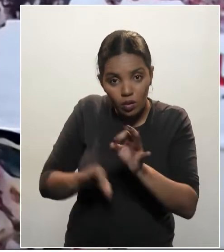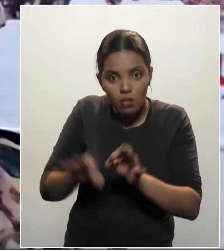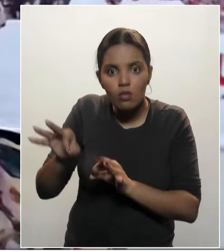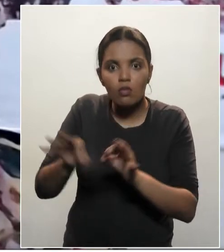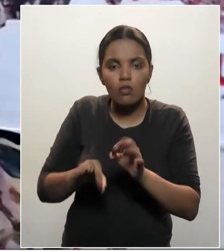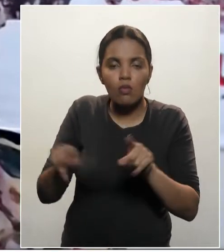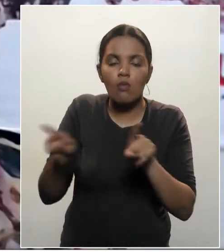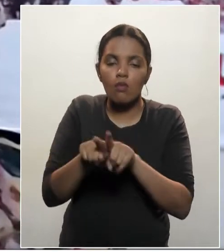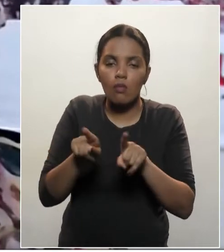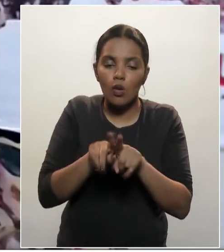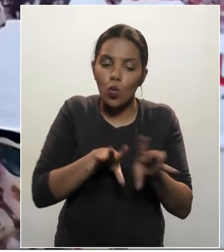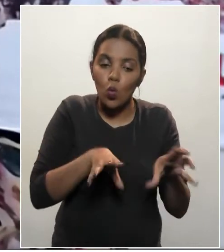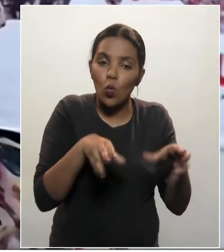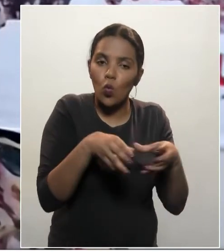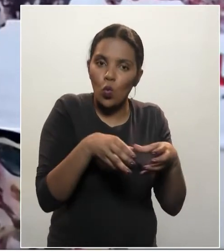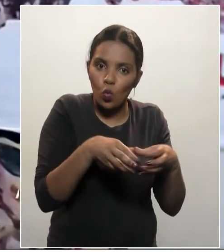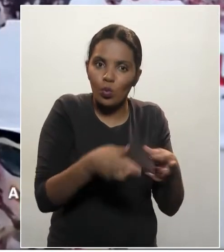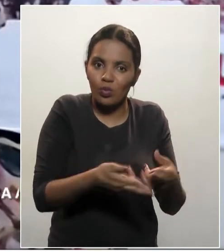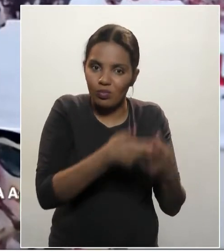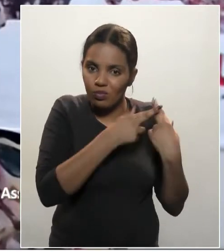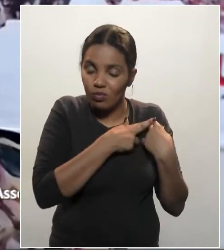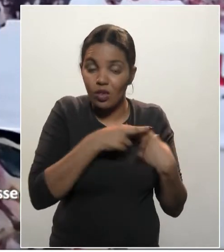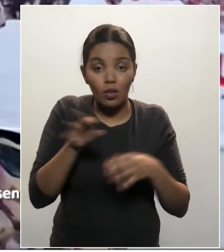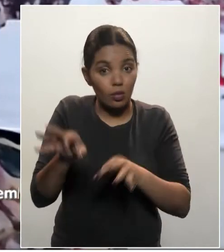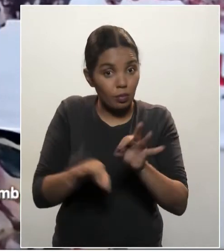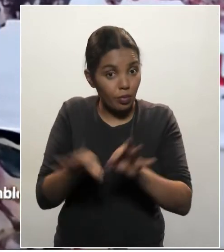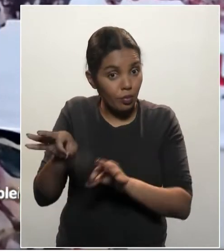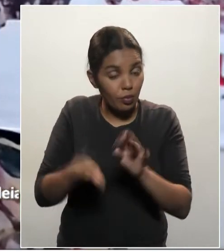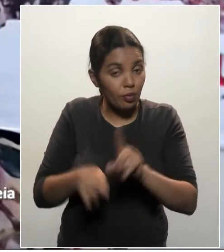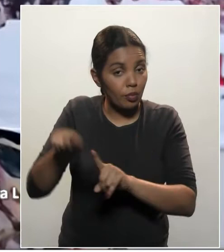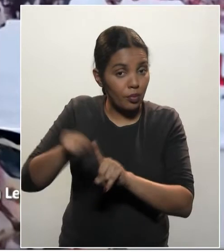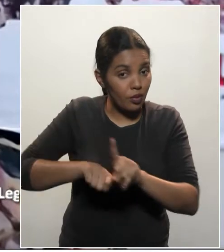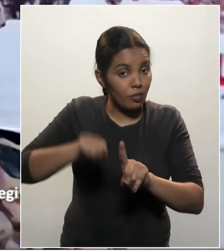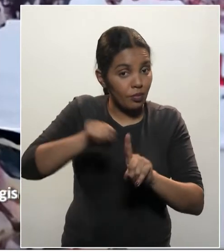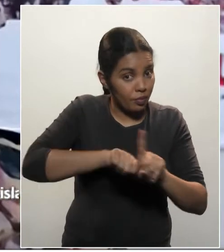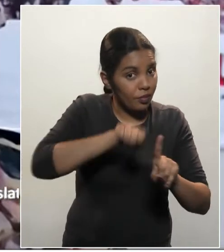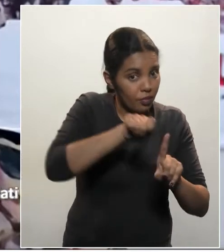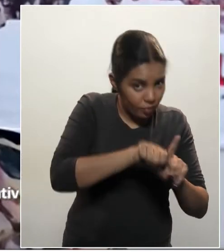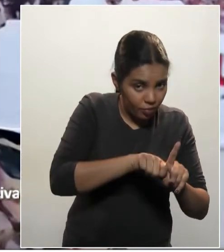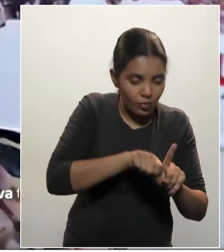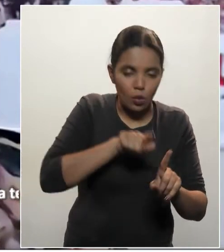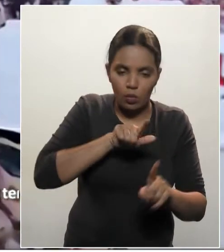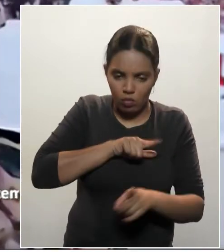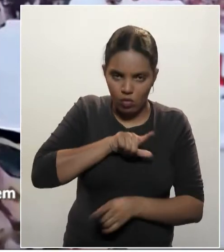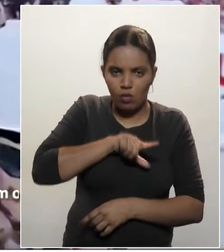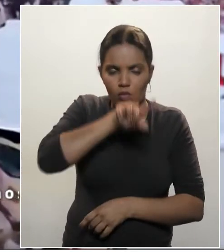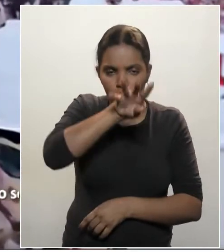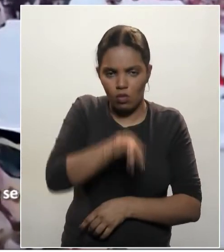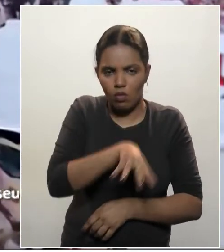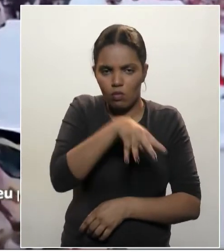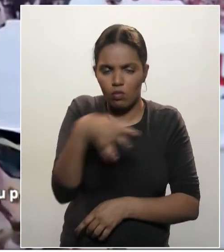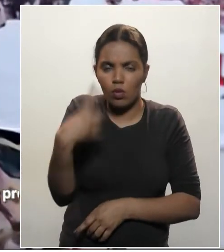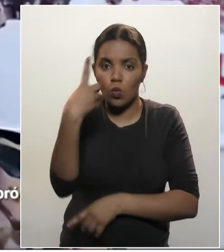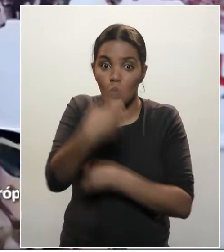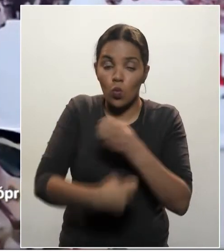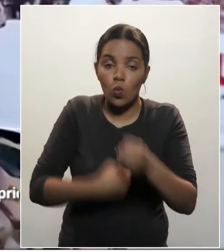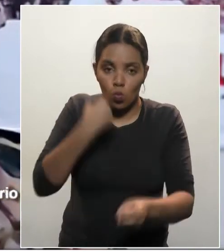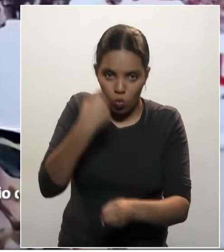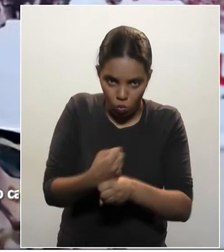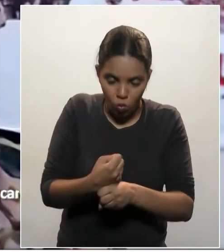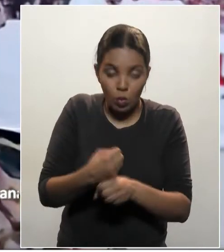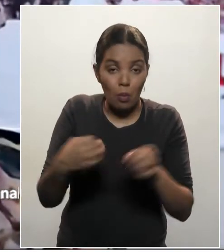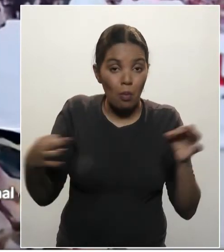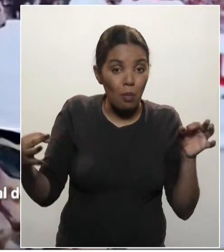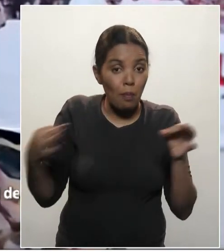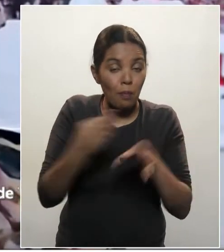também no cronograma, para entregar de mês a mês. Então, estão programados, o calendário anual seria entregue, o